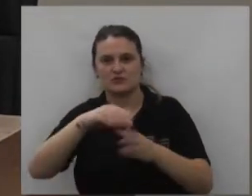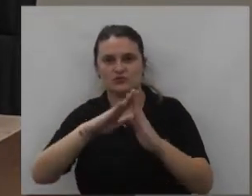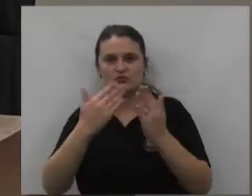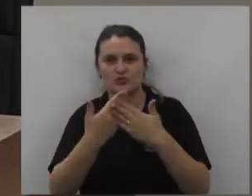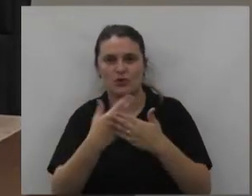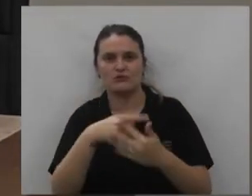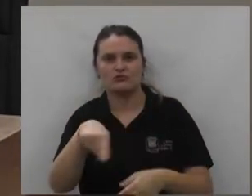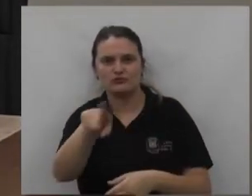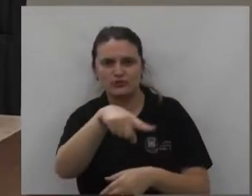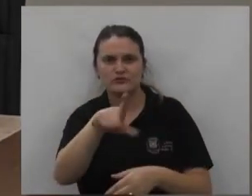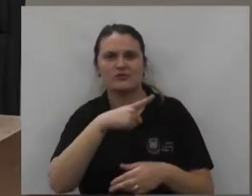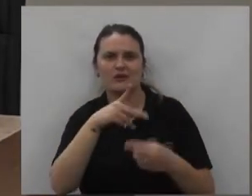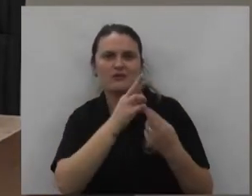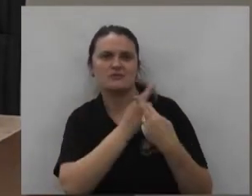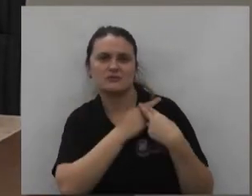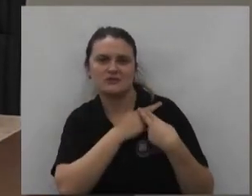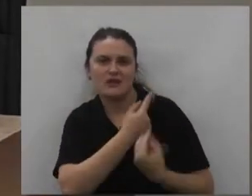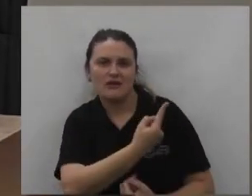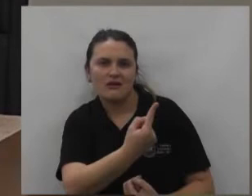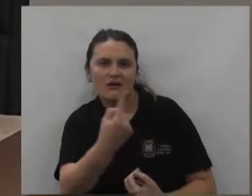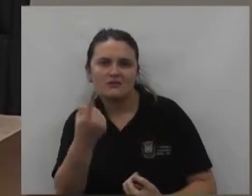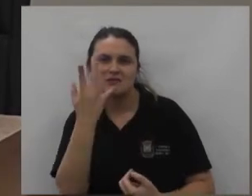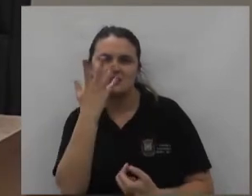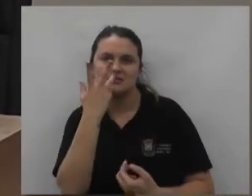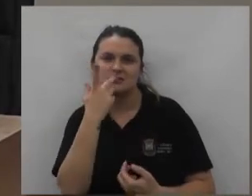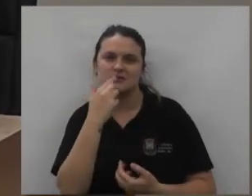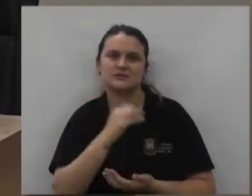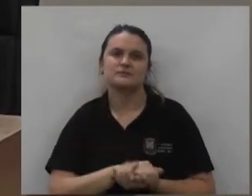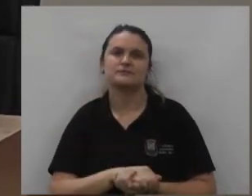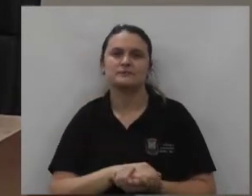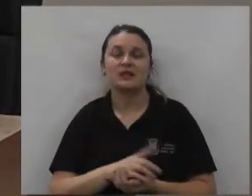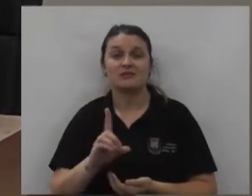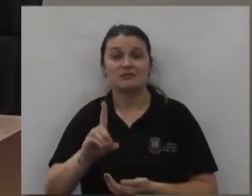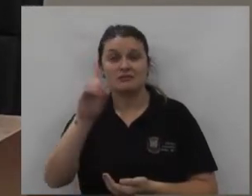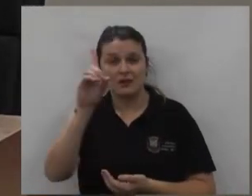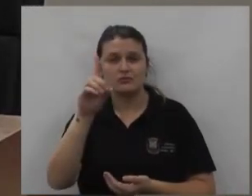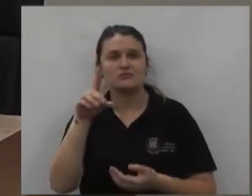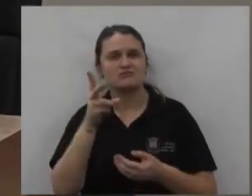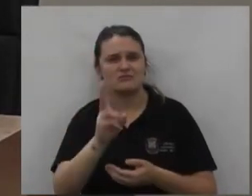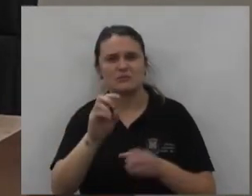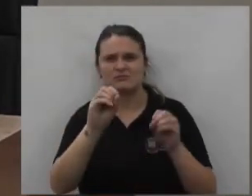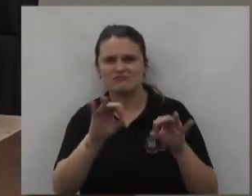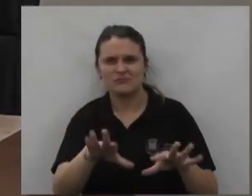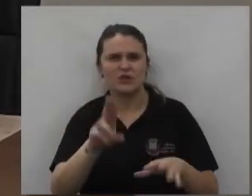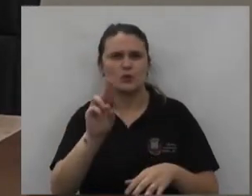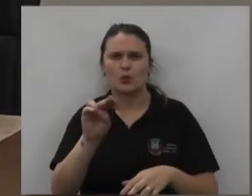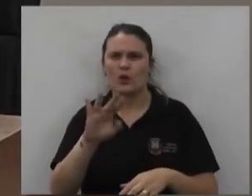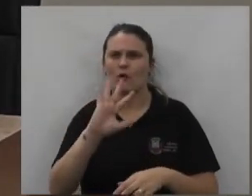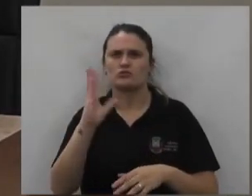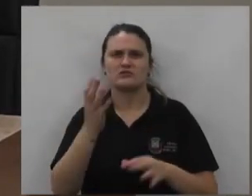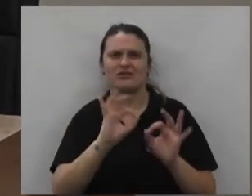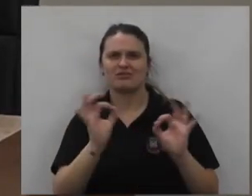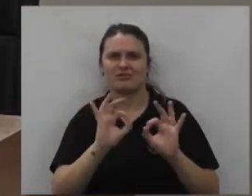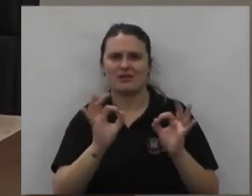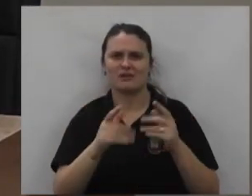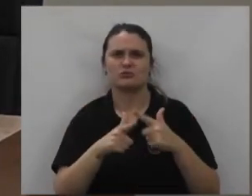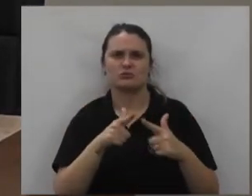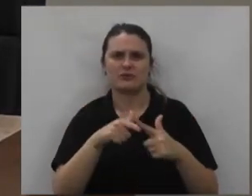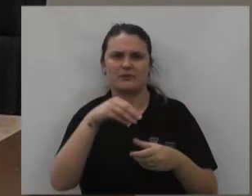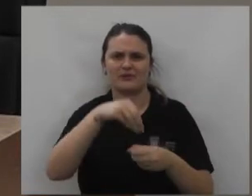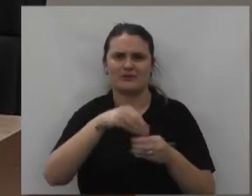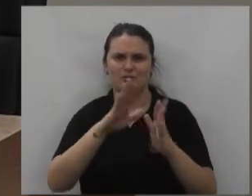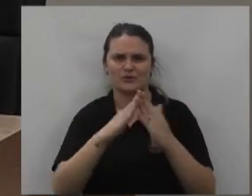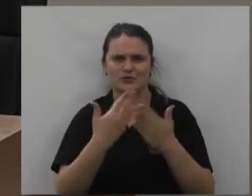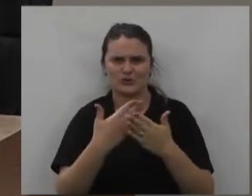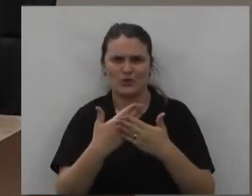responsabilidade que vocês têm com cada criança é enorme Deus queira que jamais aconteça uma fatalidade dentro de uma creche porque